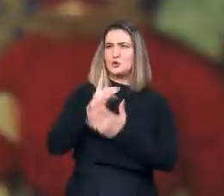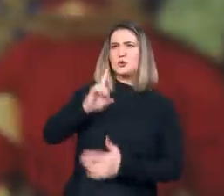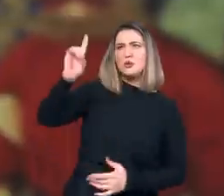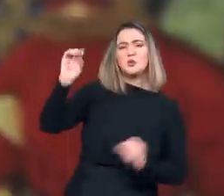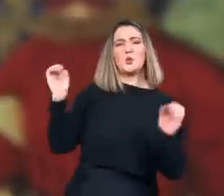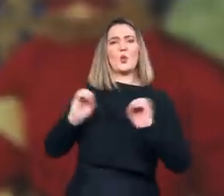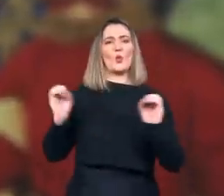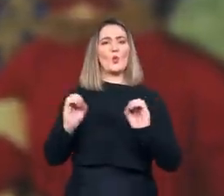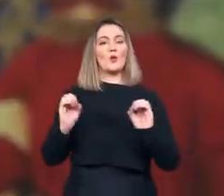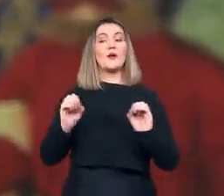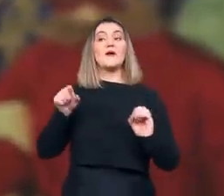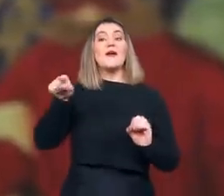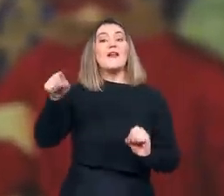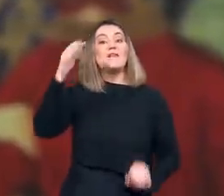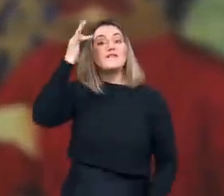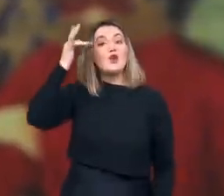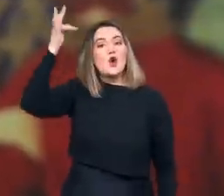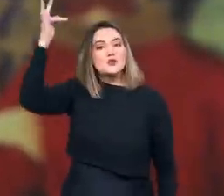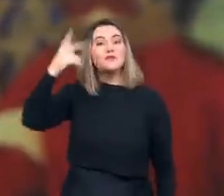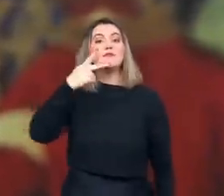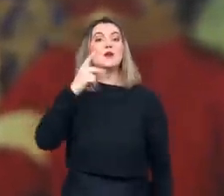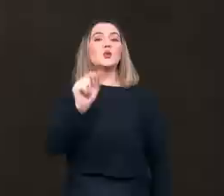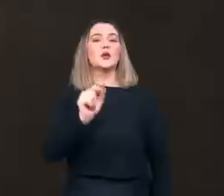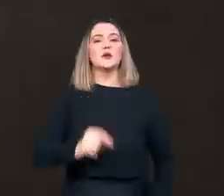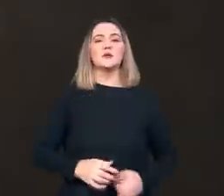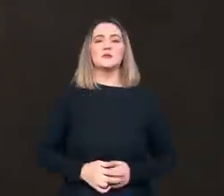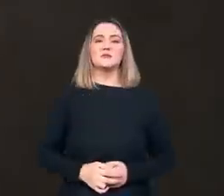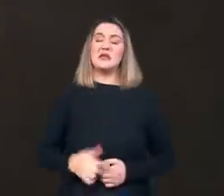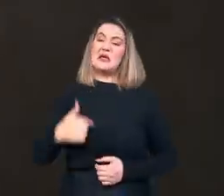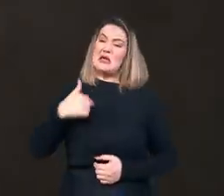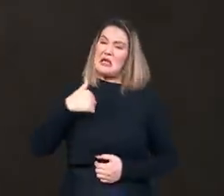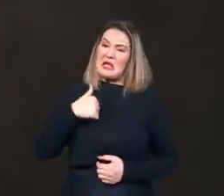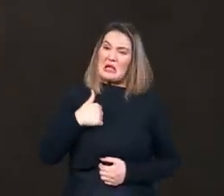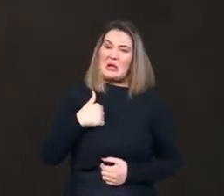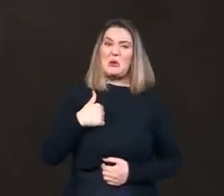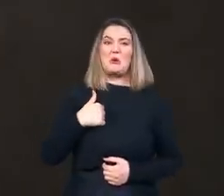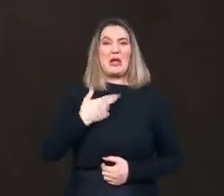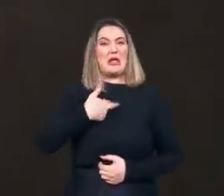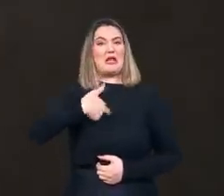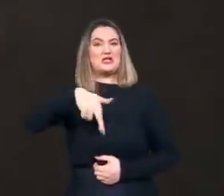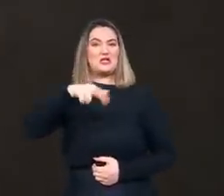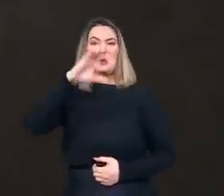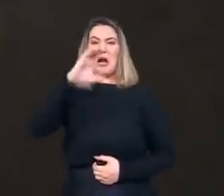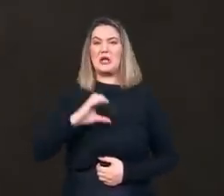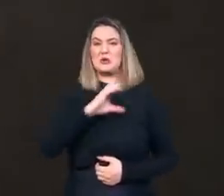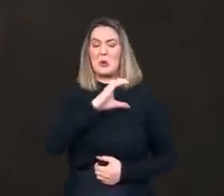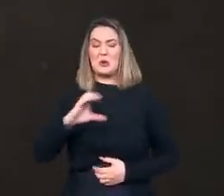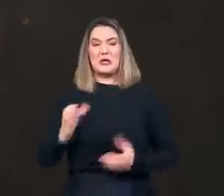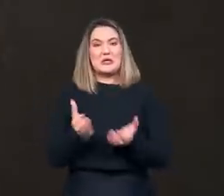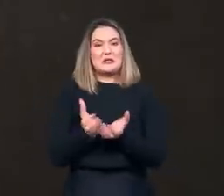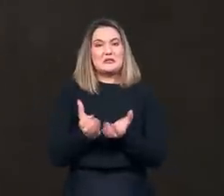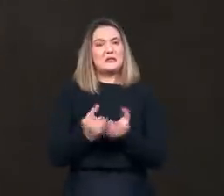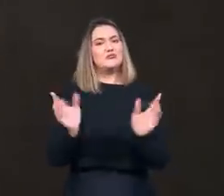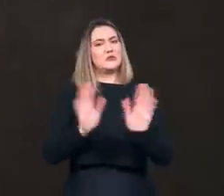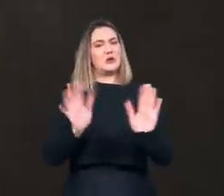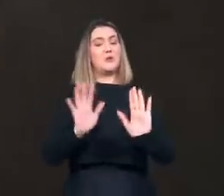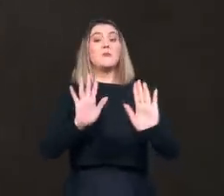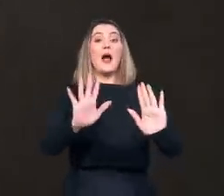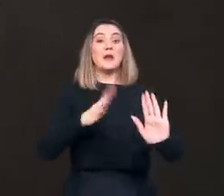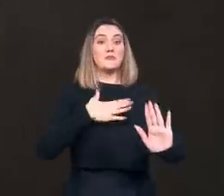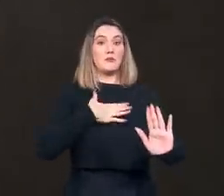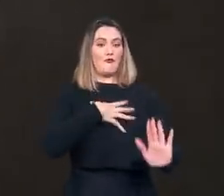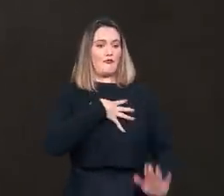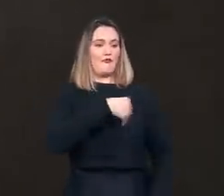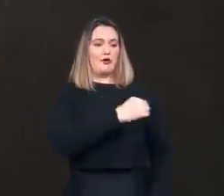esta filósofa afirmou numa entrevista o seguinte Embora eu não seja crente, levo os meus filhos à catequese